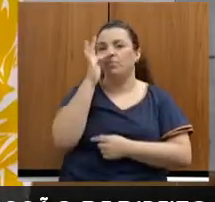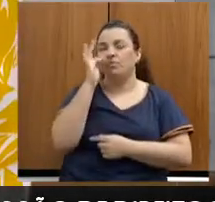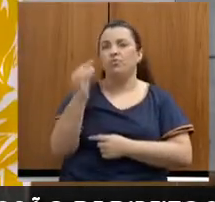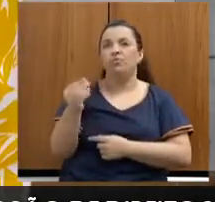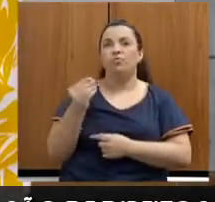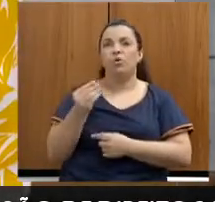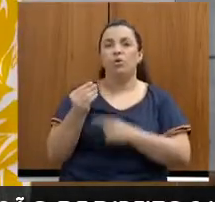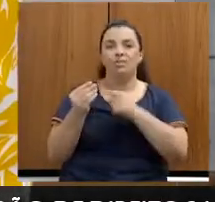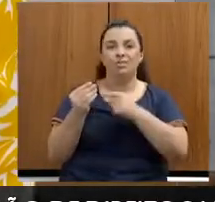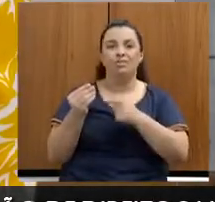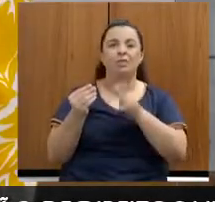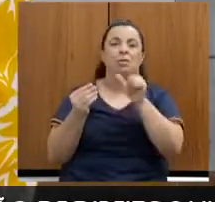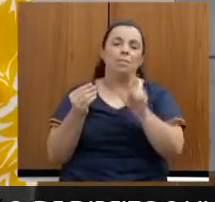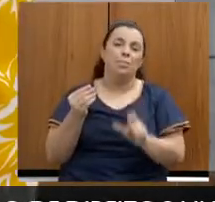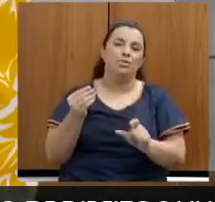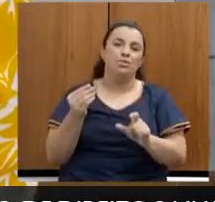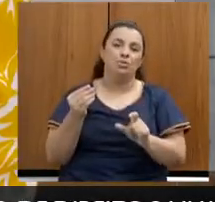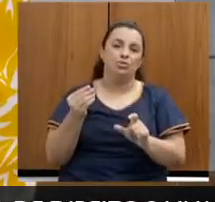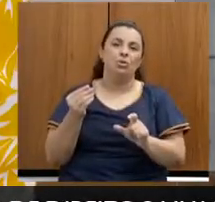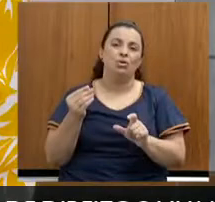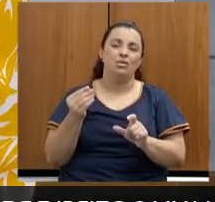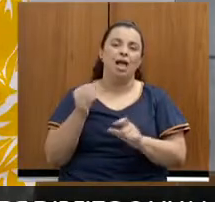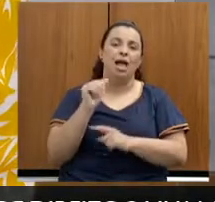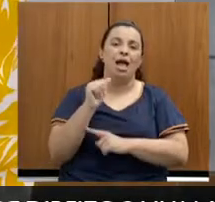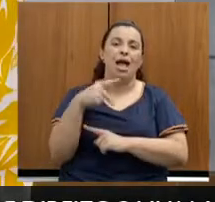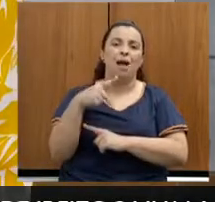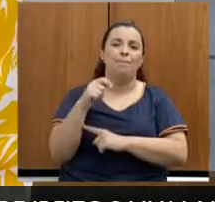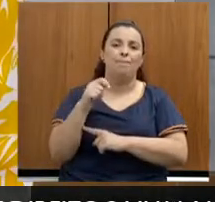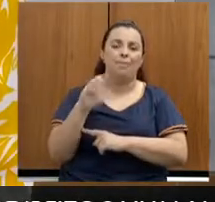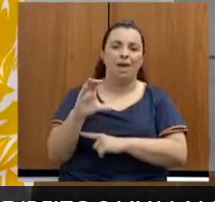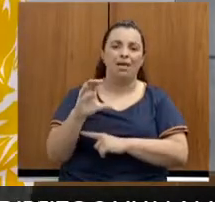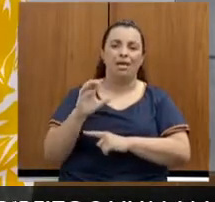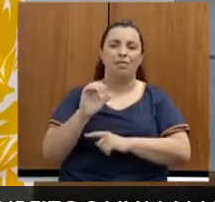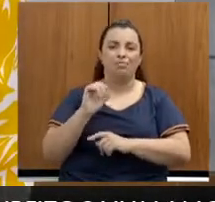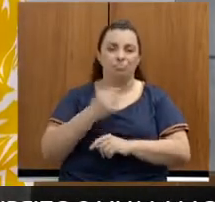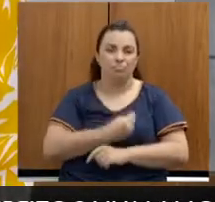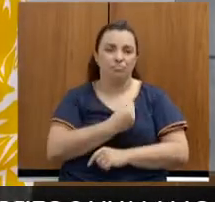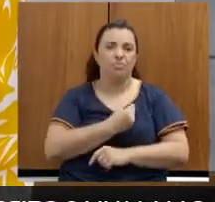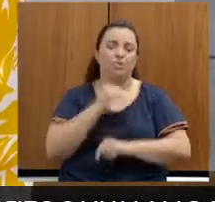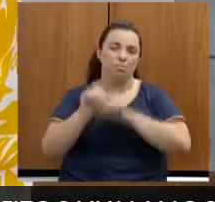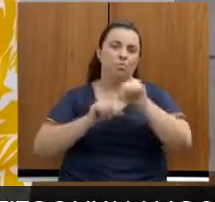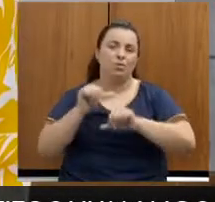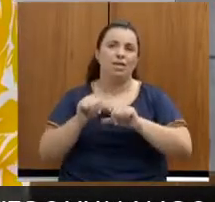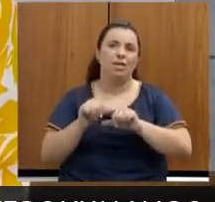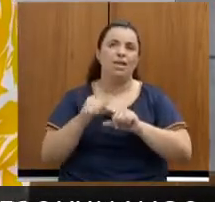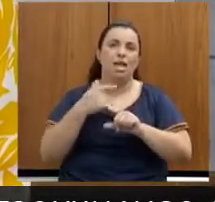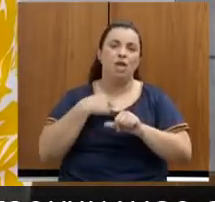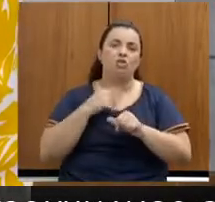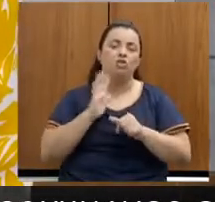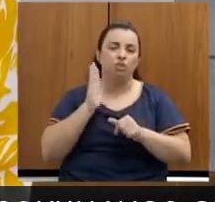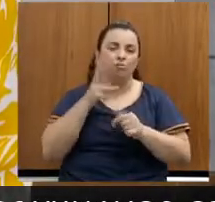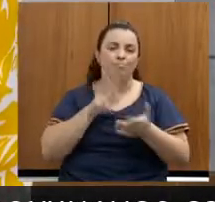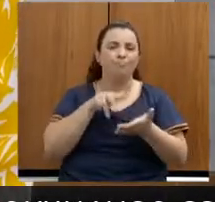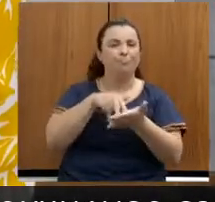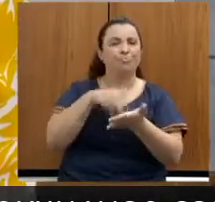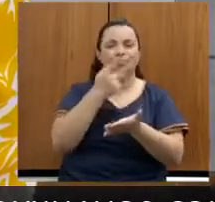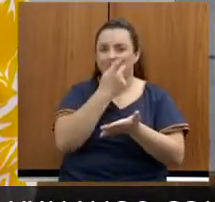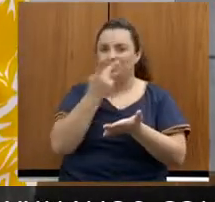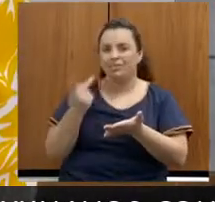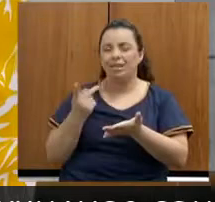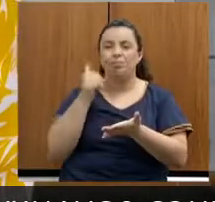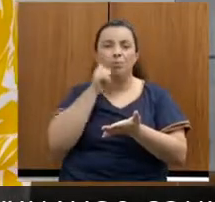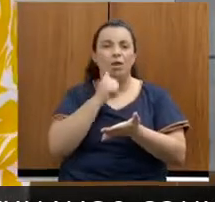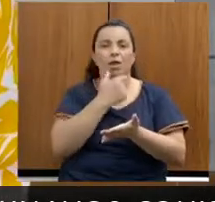em São João del Rey. Eu tive a oportunidade de visitar a APAC feminina e masculina conversar com